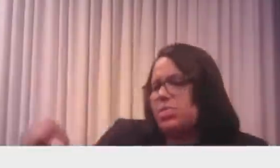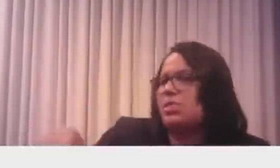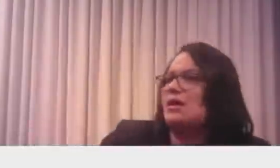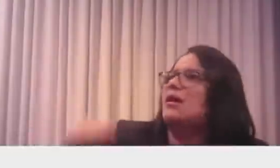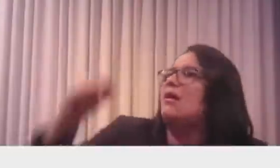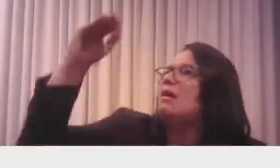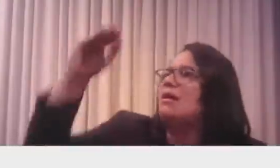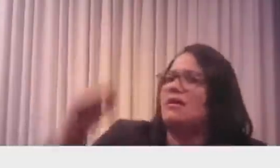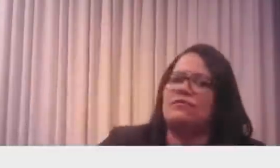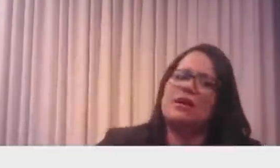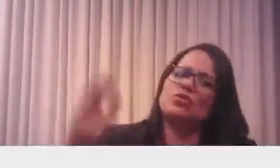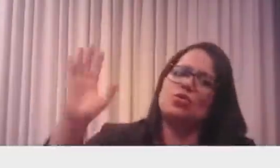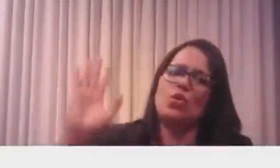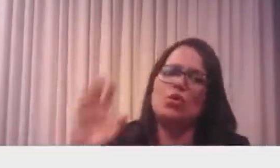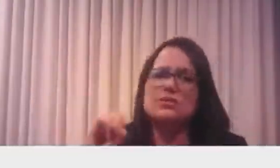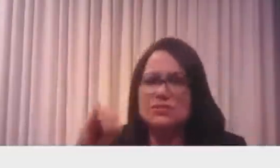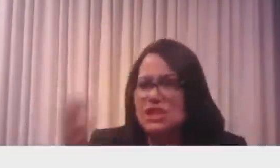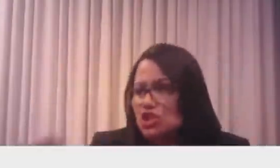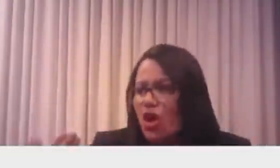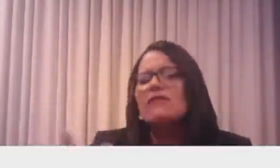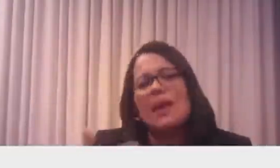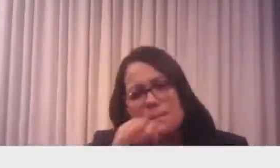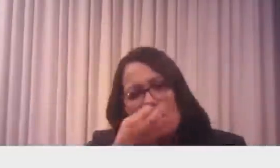do que eu, suba, faz bem para você.